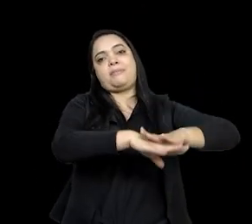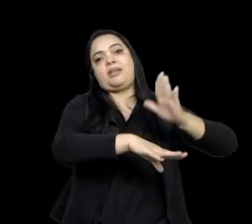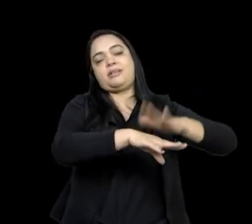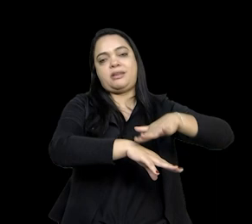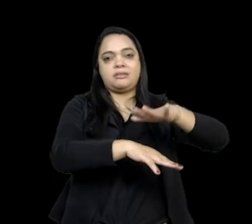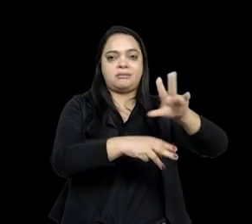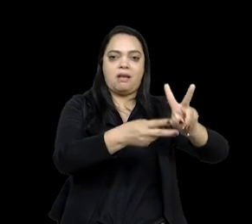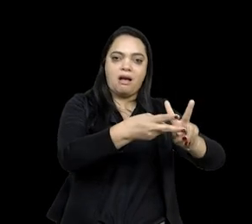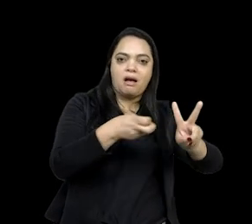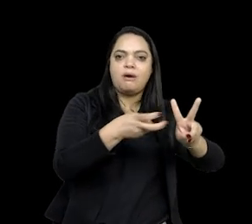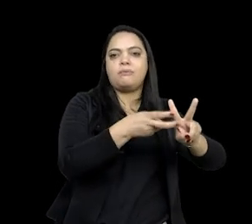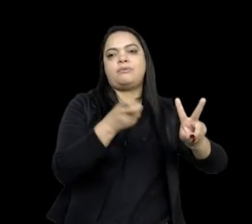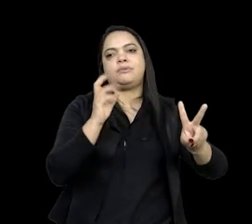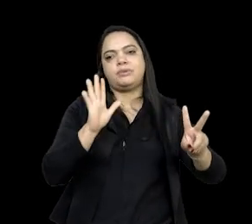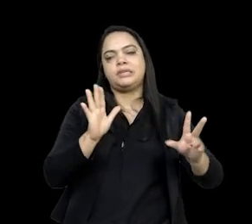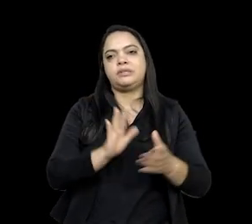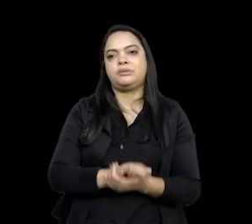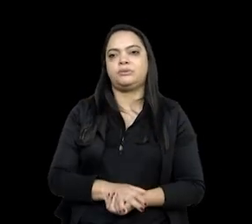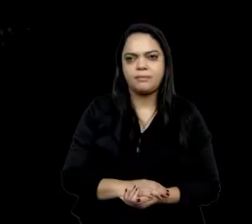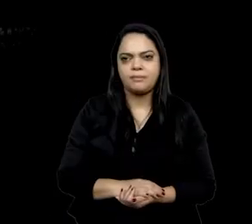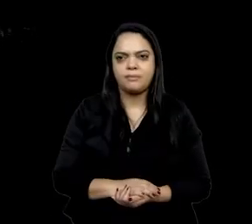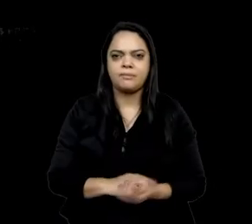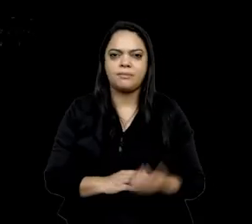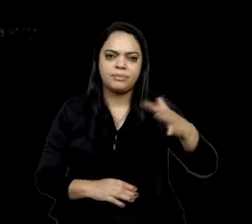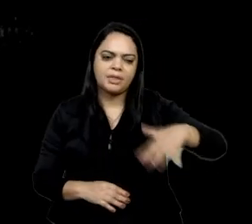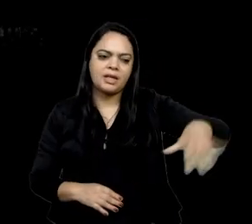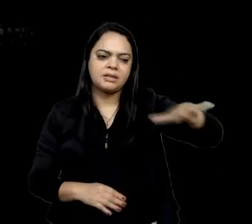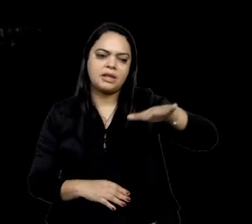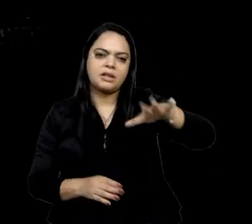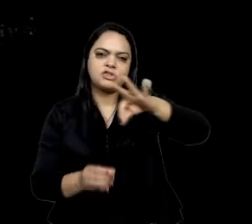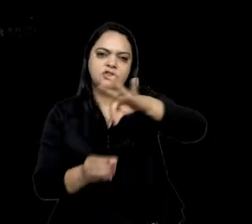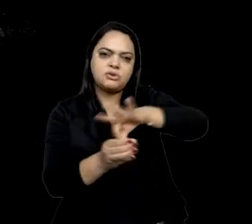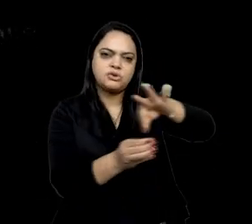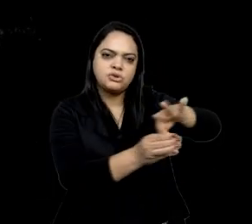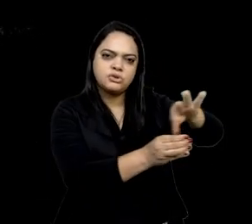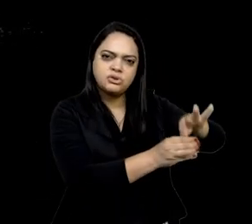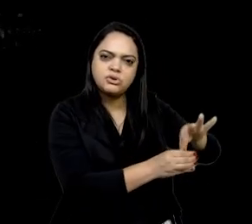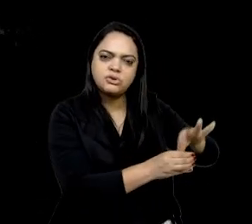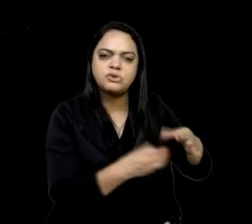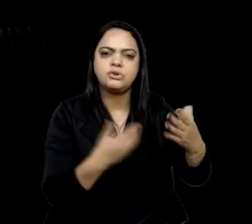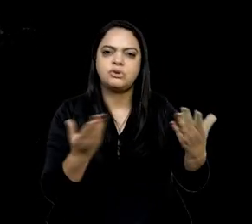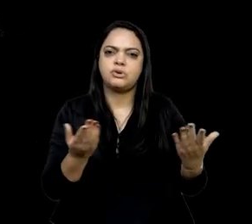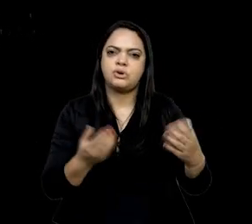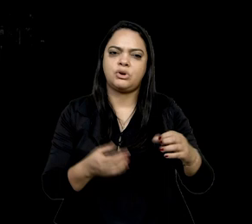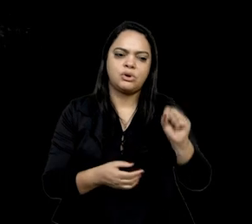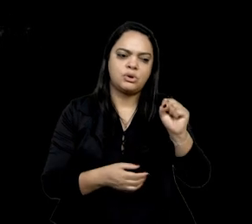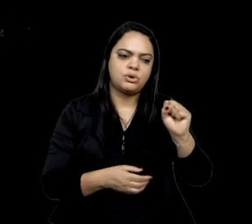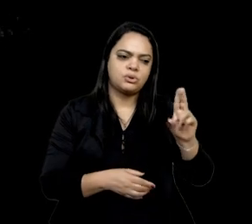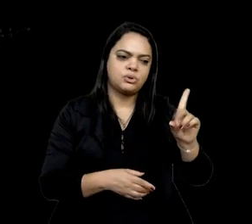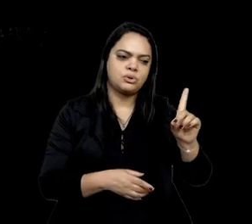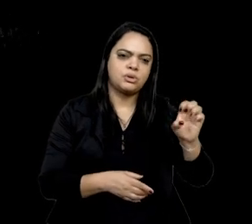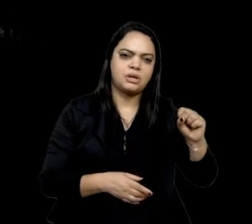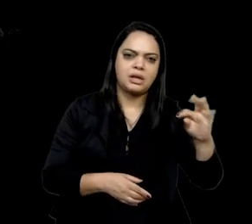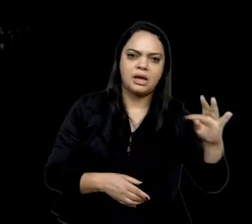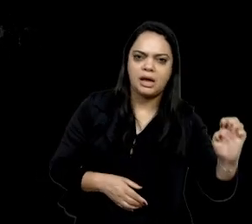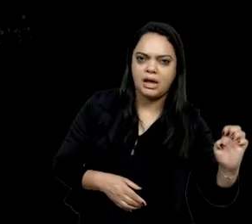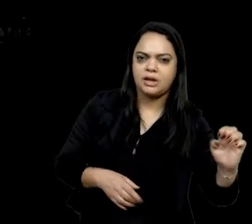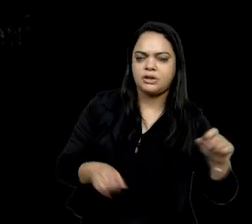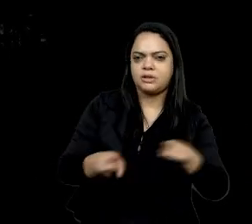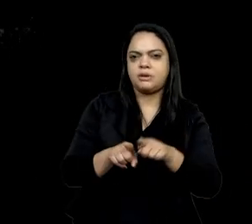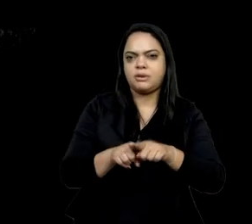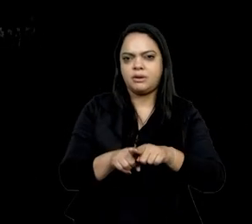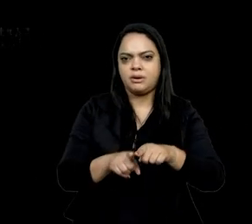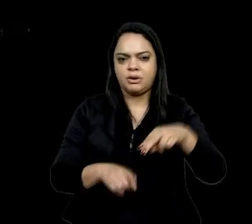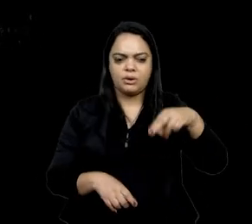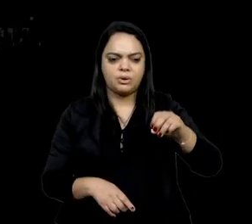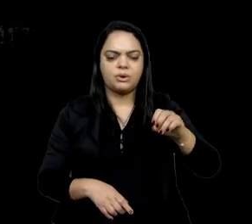nas áreas de colonização muito antiga, como o Sudeste, o Nordeste, não tem tantas terras demarcadas ainda, são as